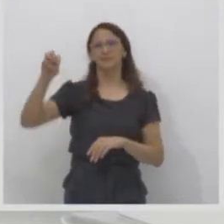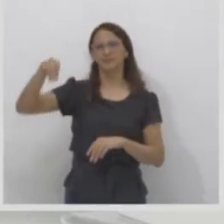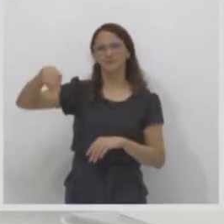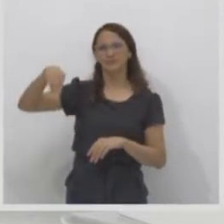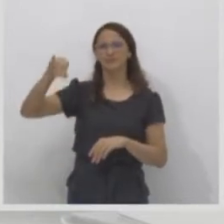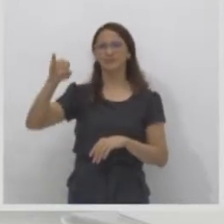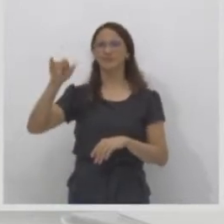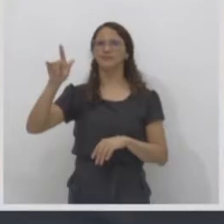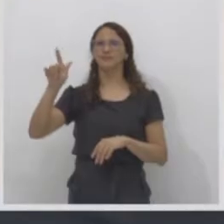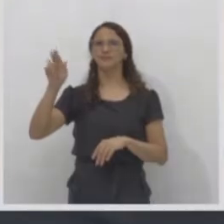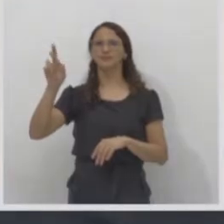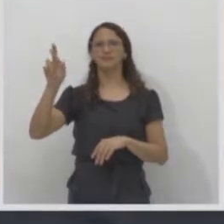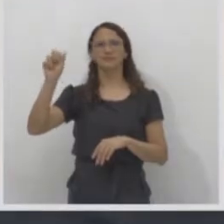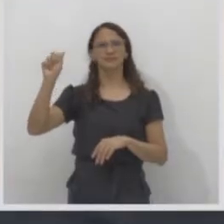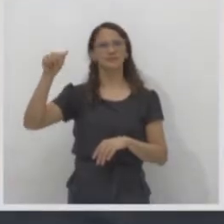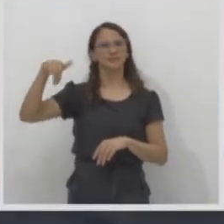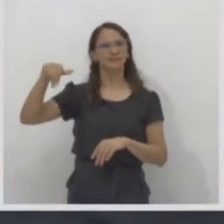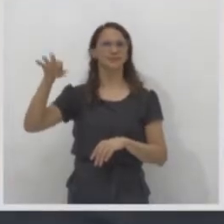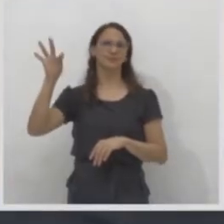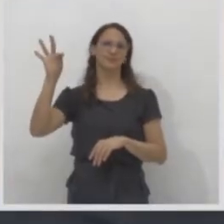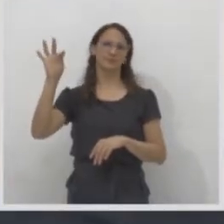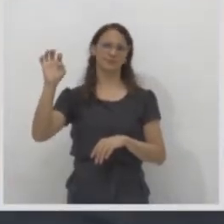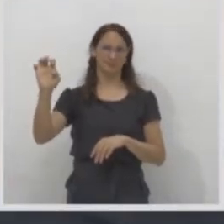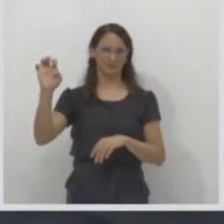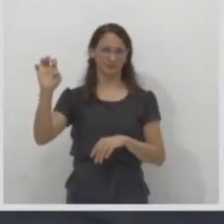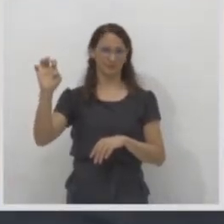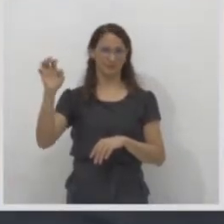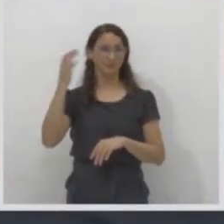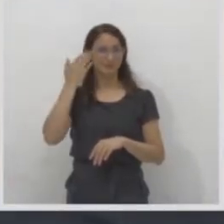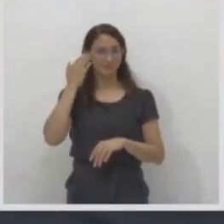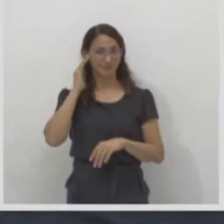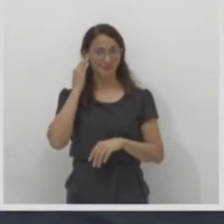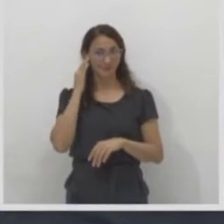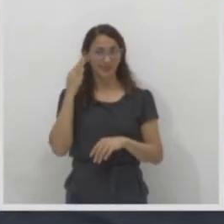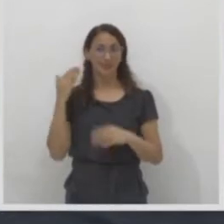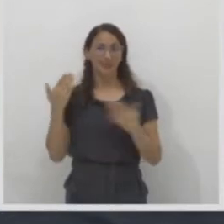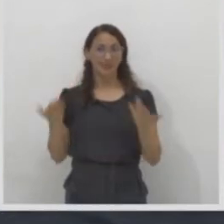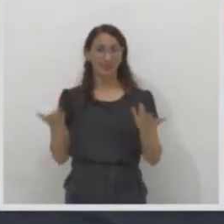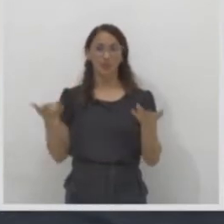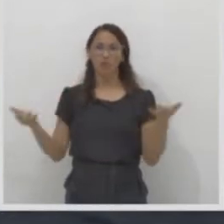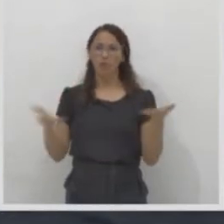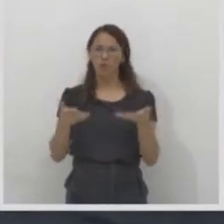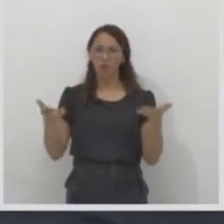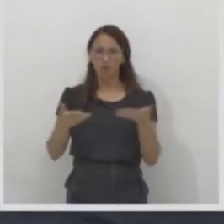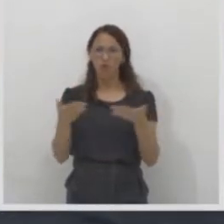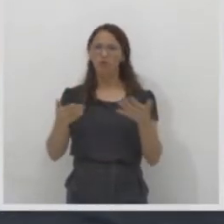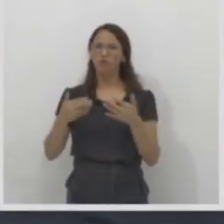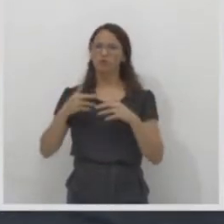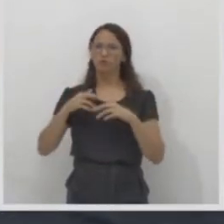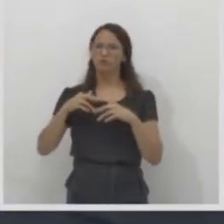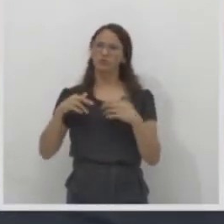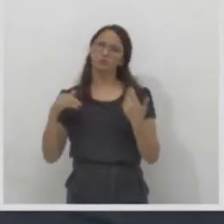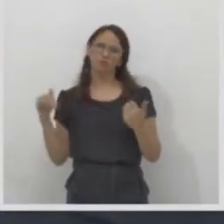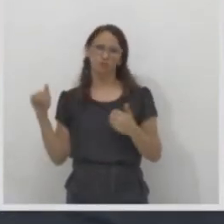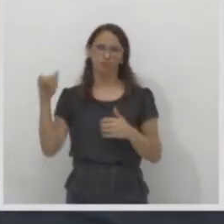Daí, hoje, devido ao avanço dos meios de transporte, devido à maior integração que a globalização